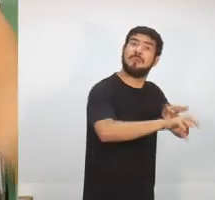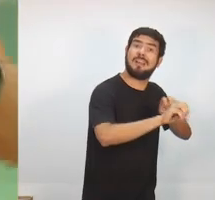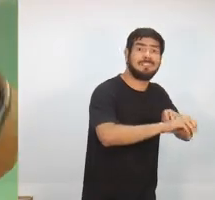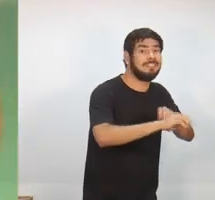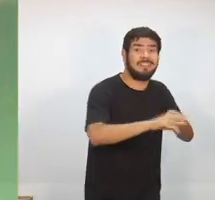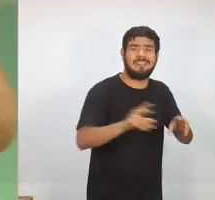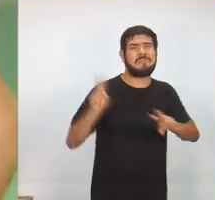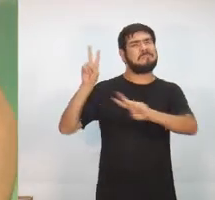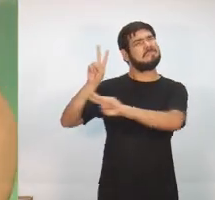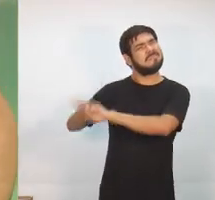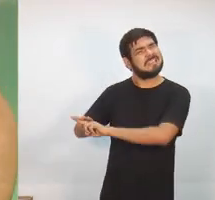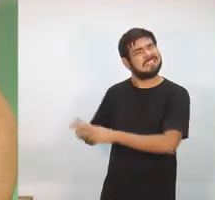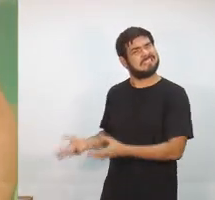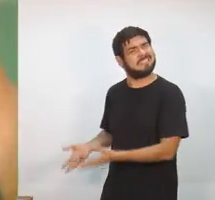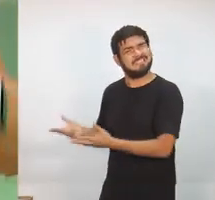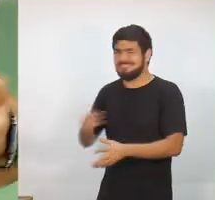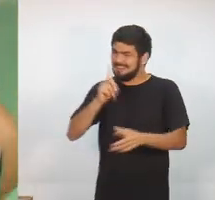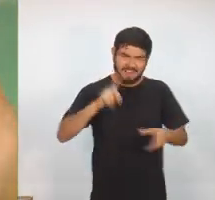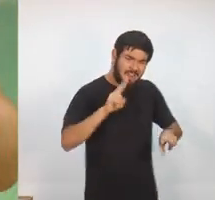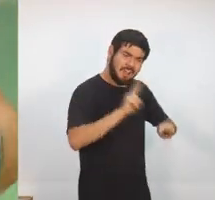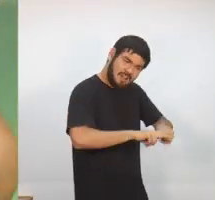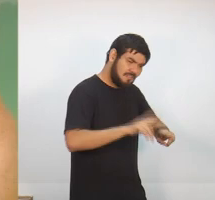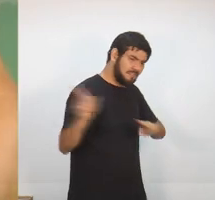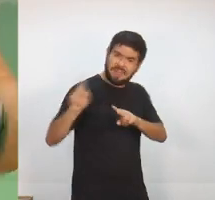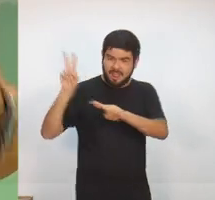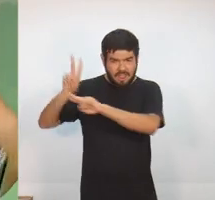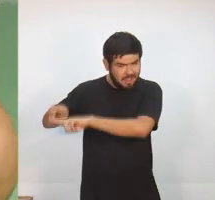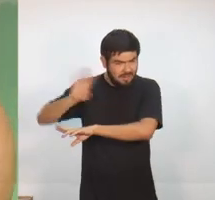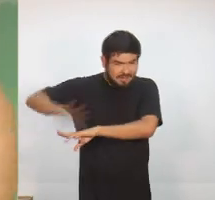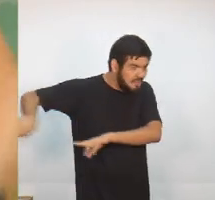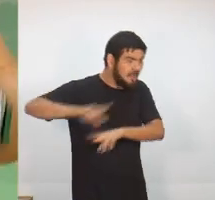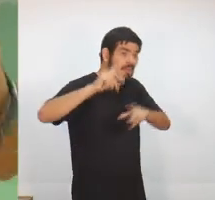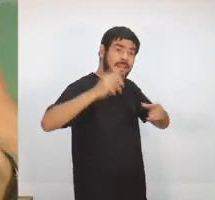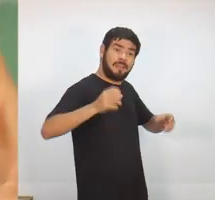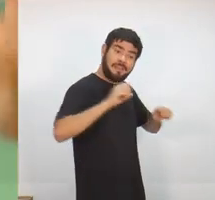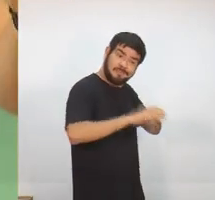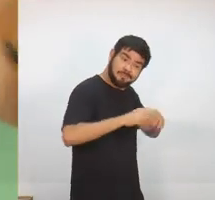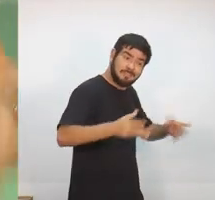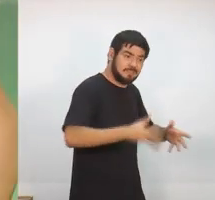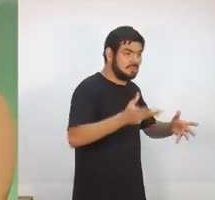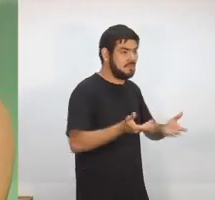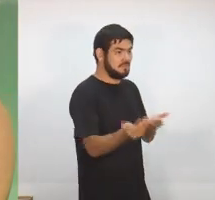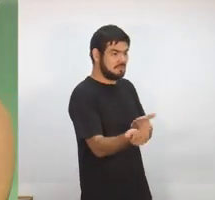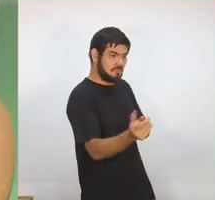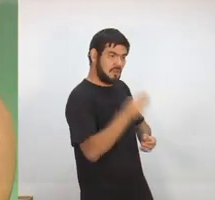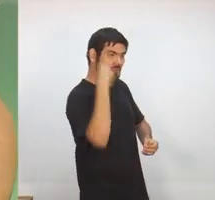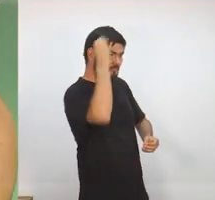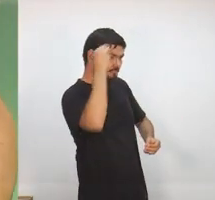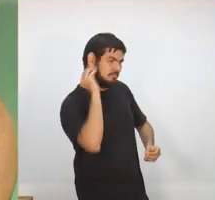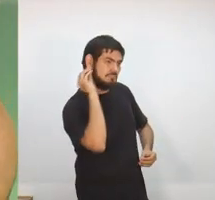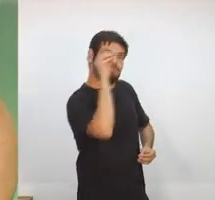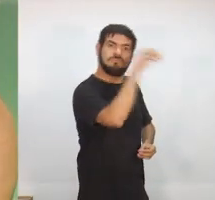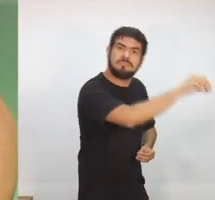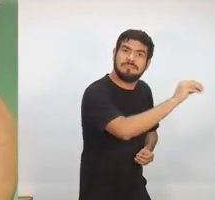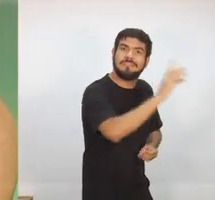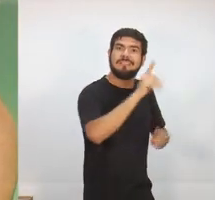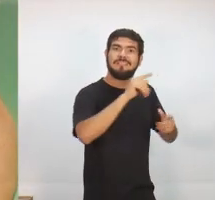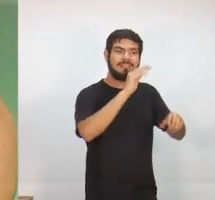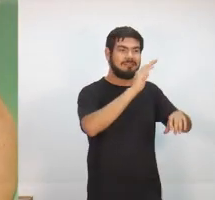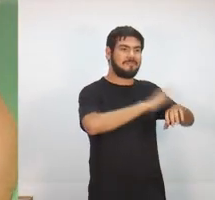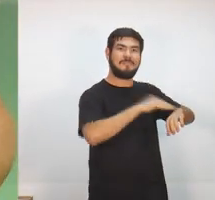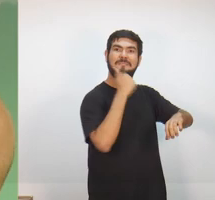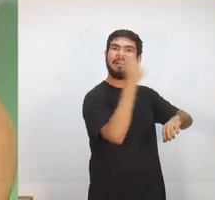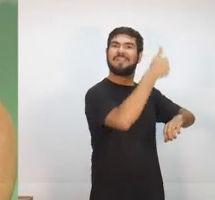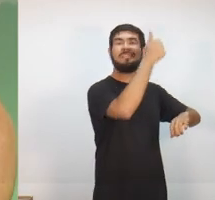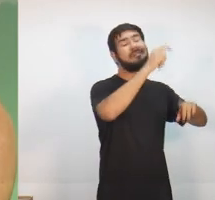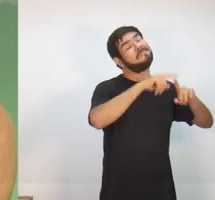presídios, investir em educação. Dotar os nossos jovens de uma condição em que ele possa ter um futuro melhor. Mas isso só vai acontecer, meu